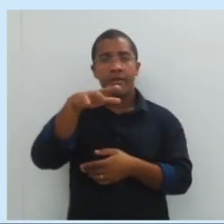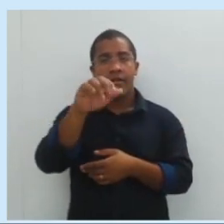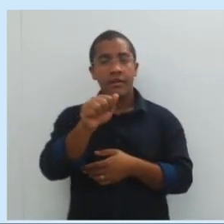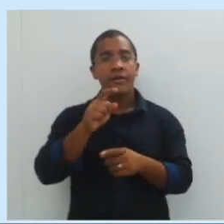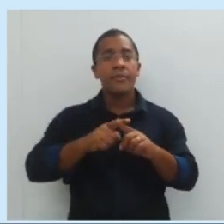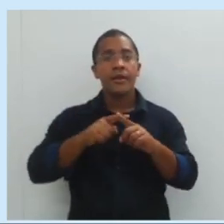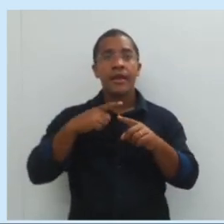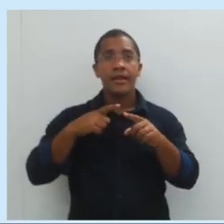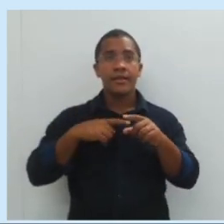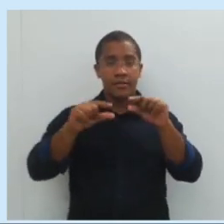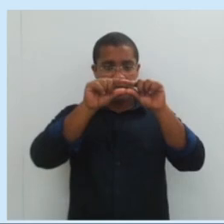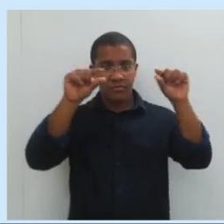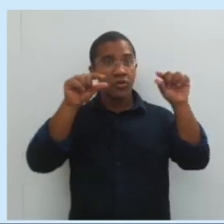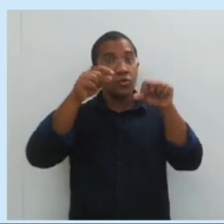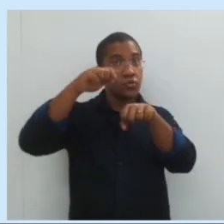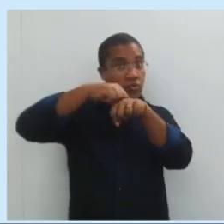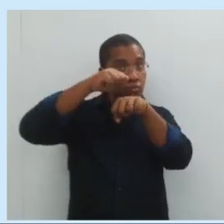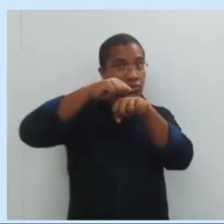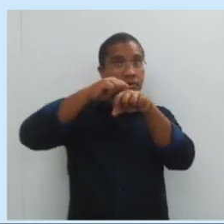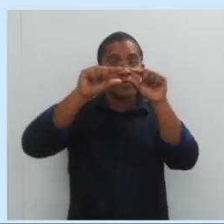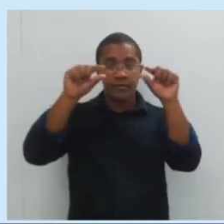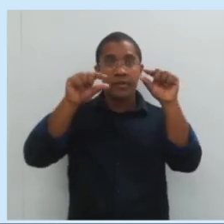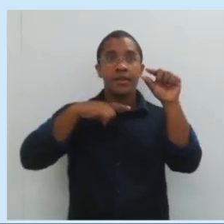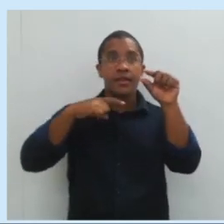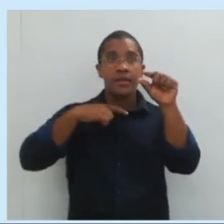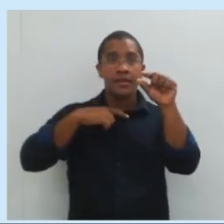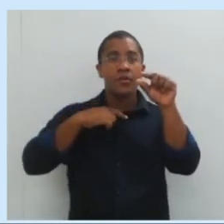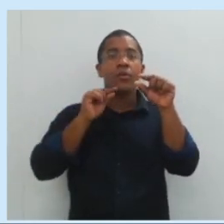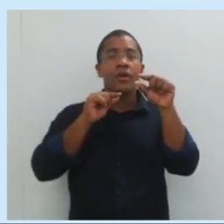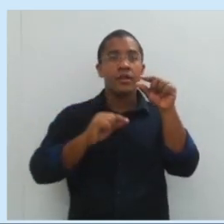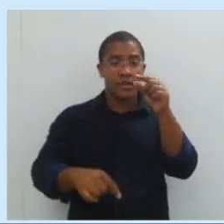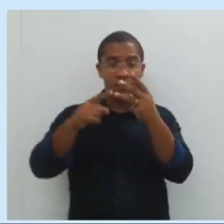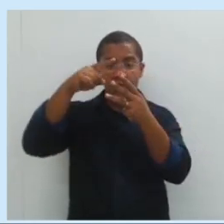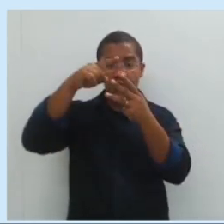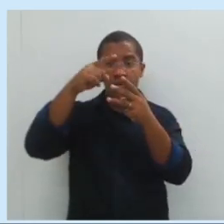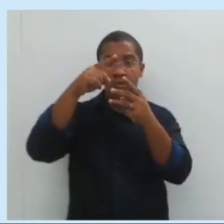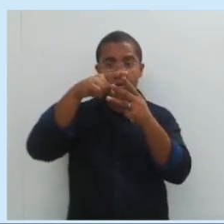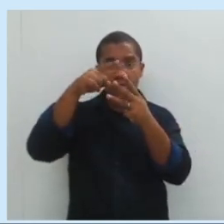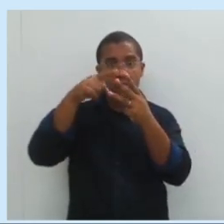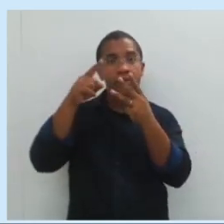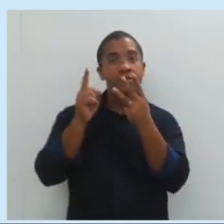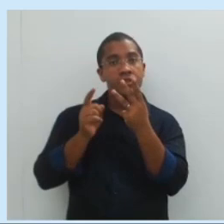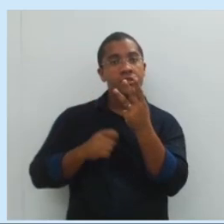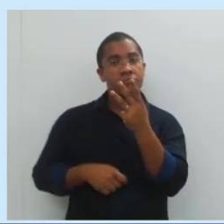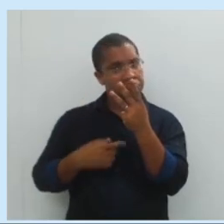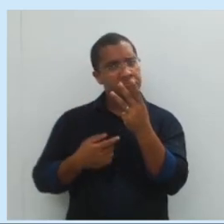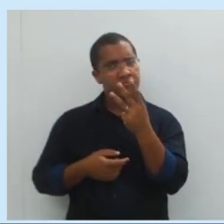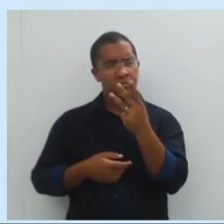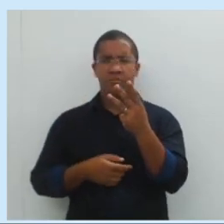constituída de uma barra fixa. E nessa barra, eu encontro três pontos. Bora lá.